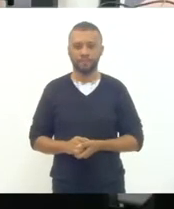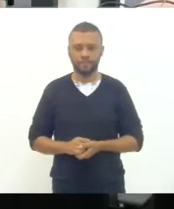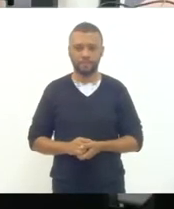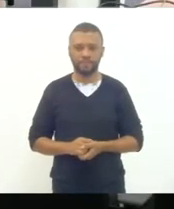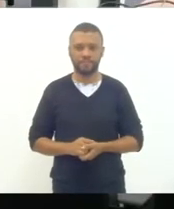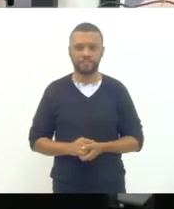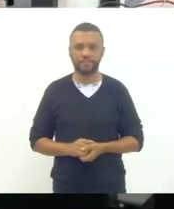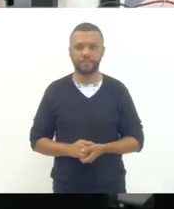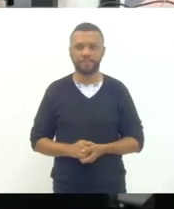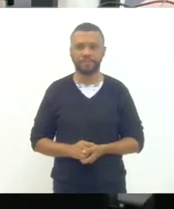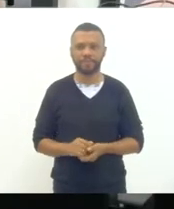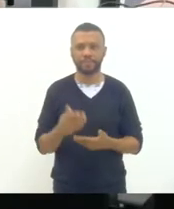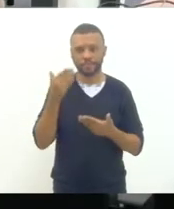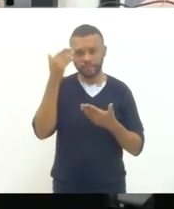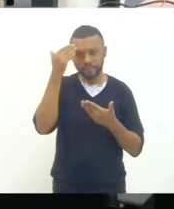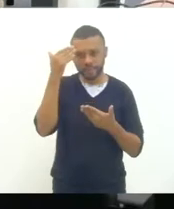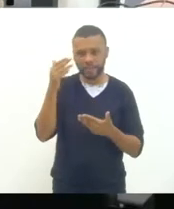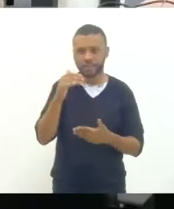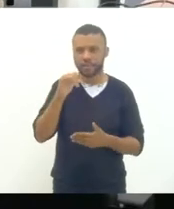Obrigado Jorge